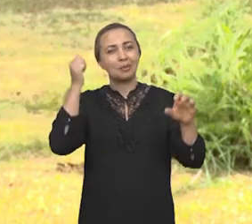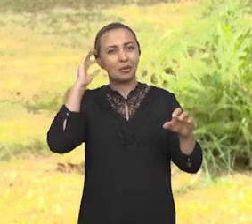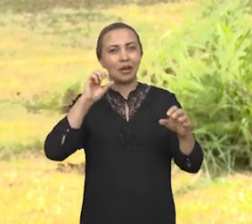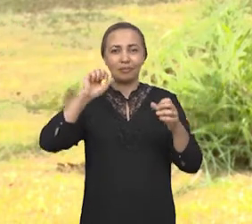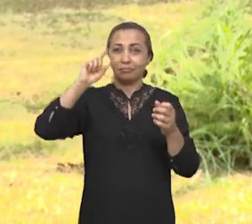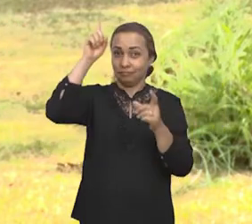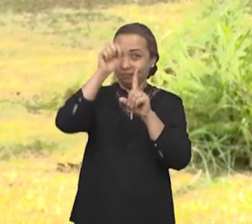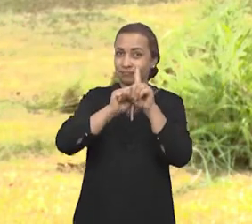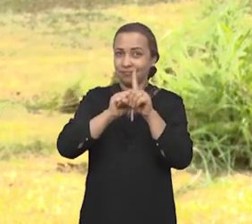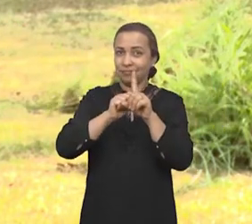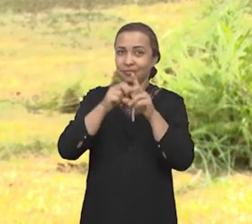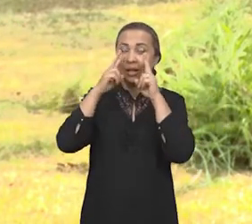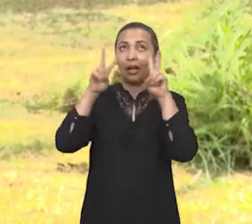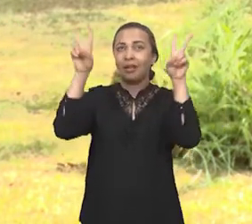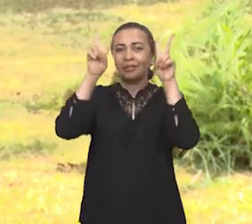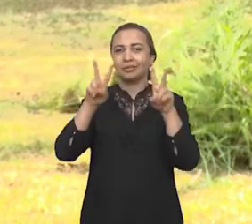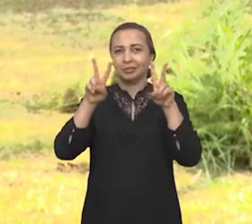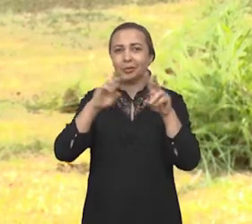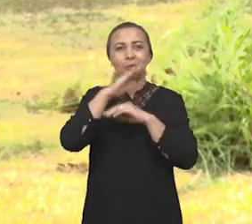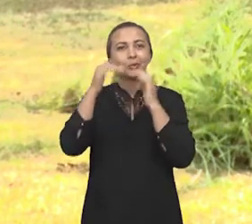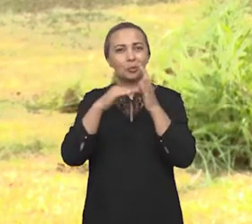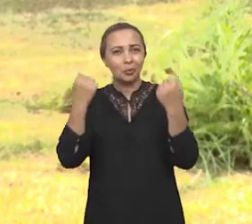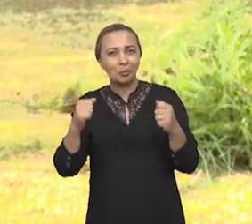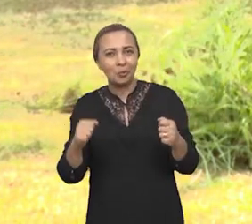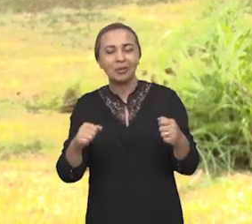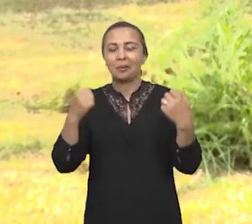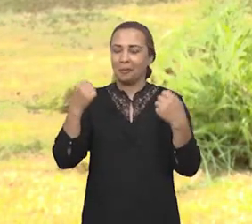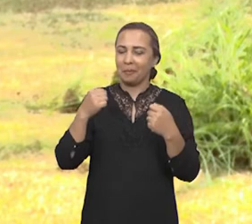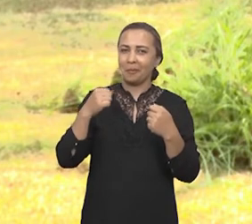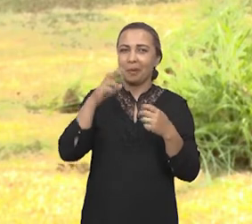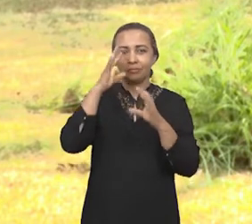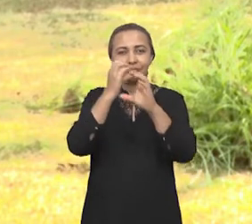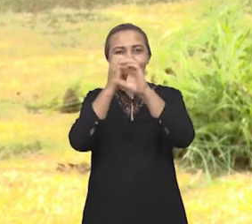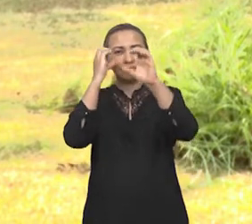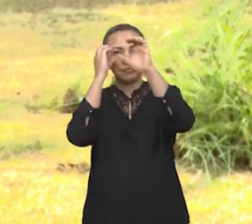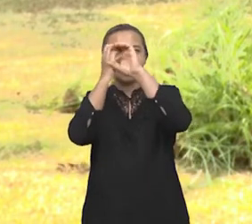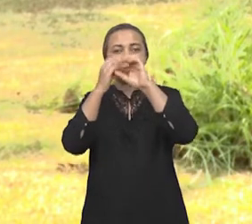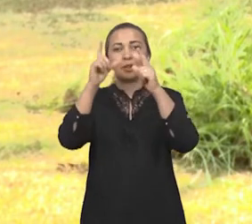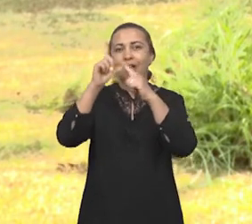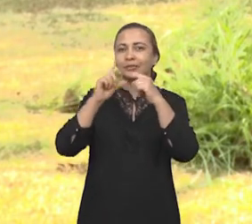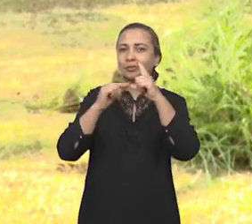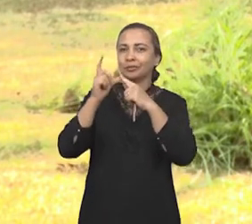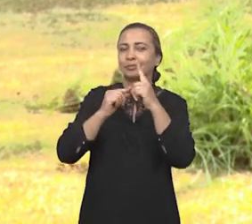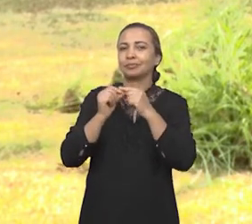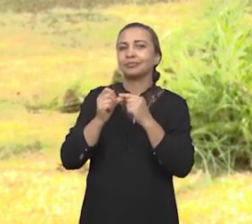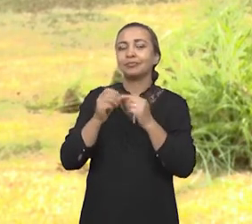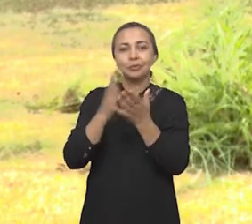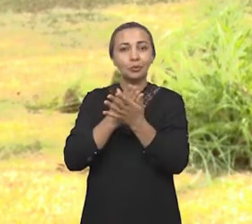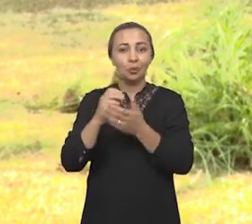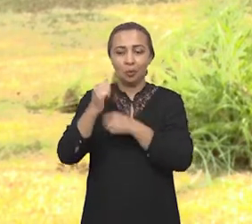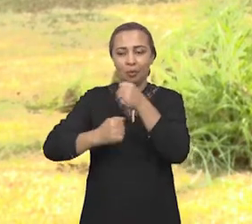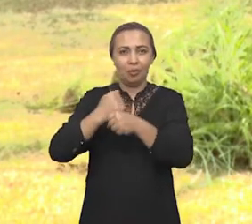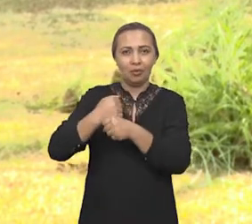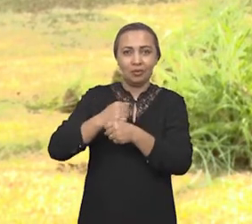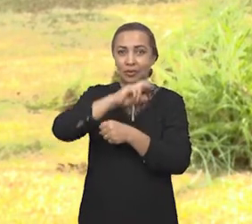neste mês mesmo a olho nu? Tudo isso pode ser possível por meio do Observatório Astronômico. E há alguns anos,